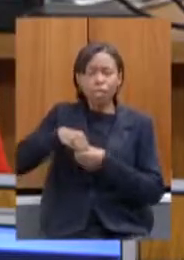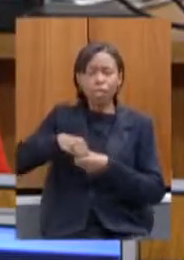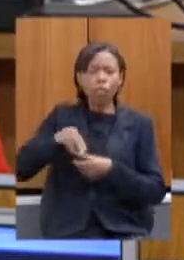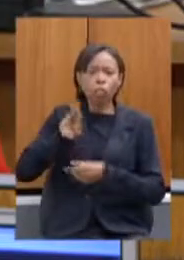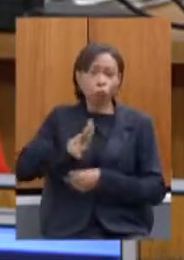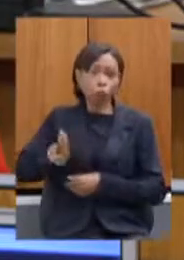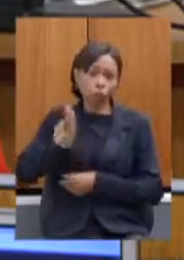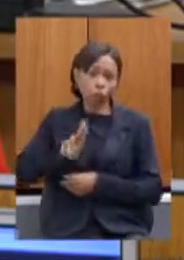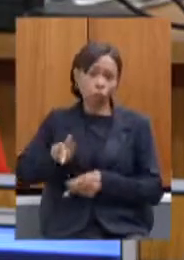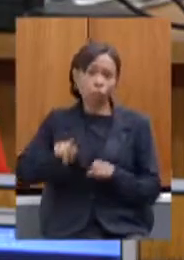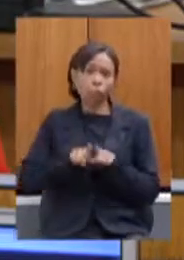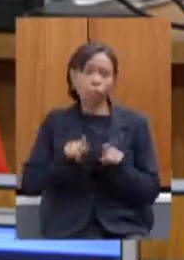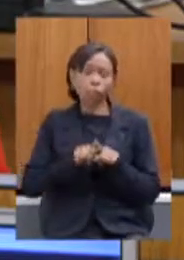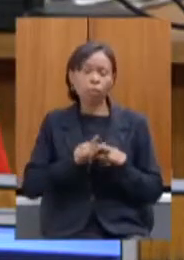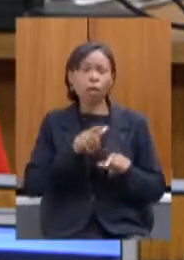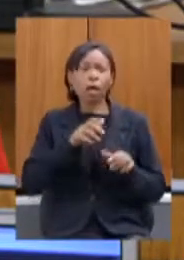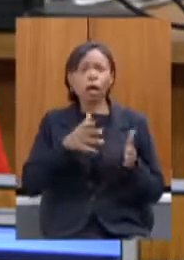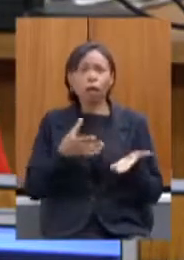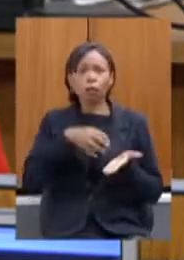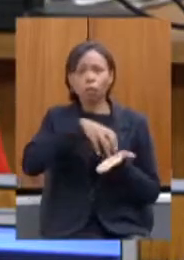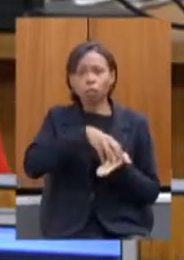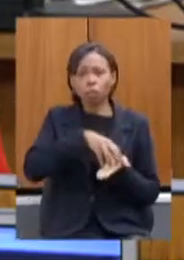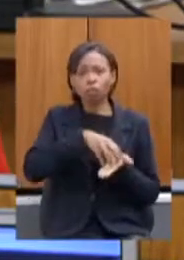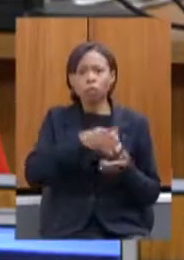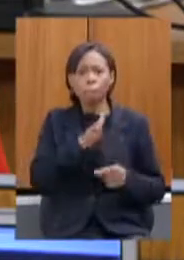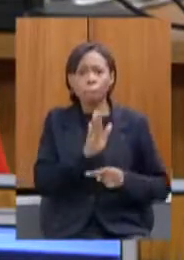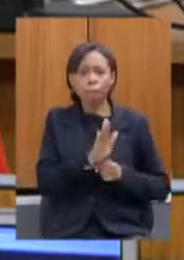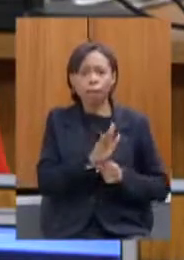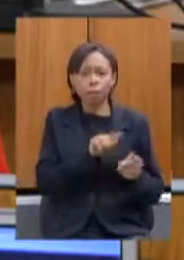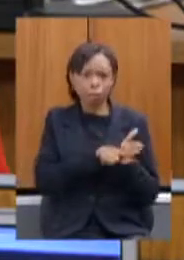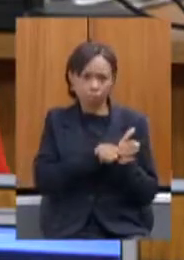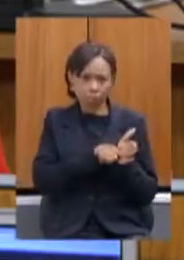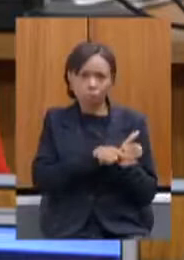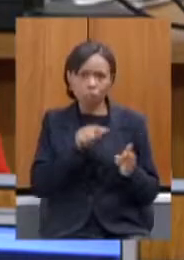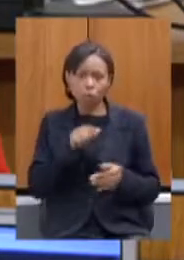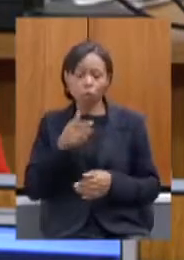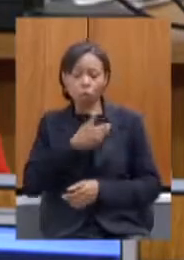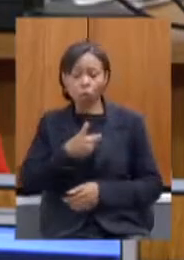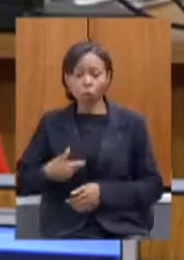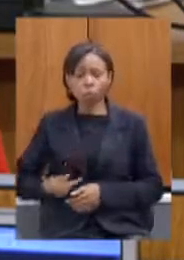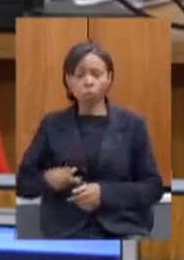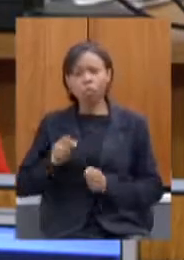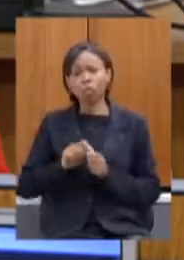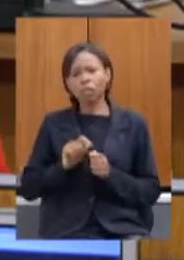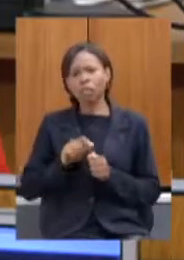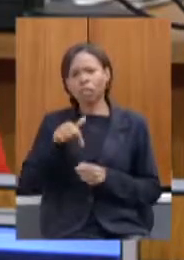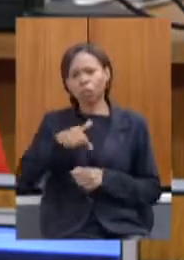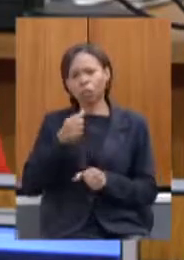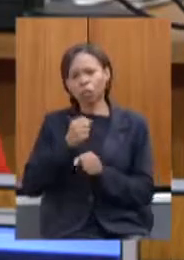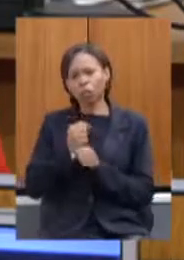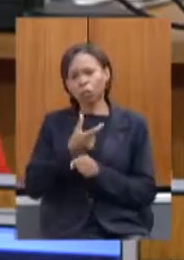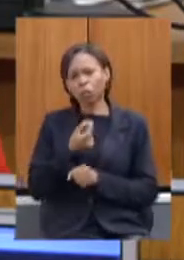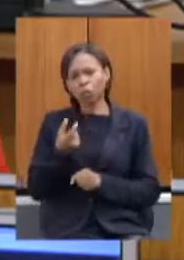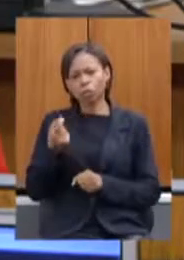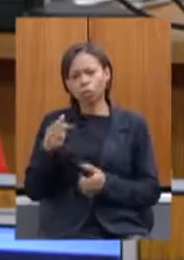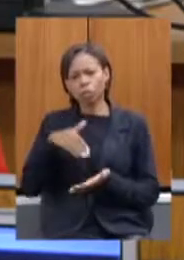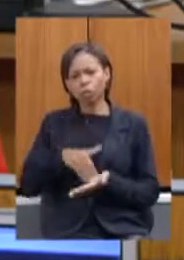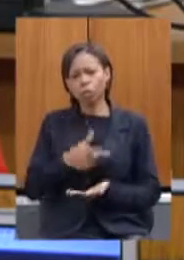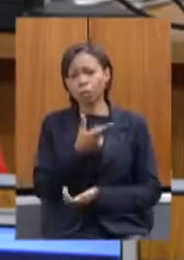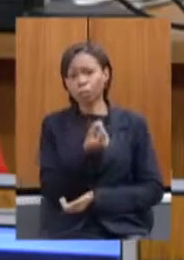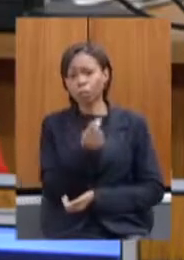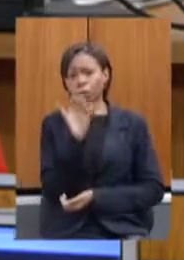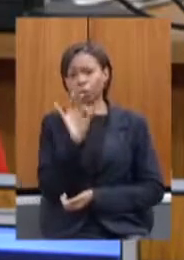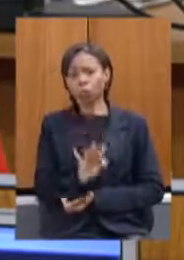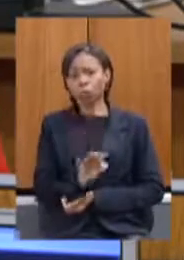Fundação de Amparo à Pesquisa o governo está finalizando 2020 executando 20% daquilo que foi